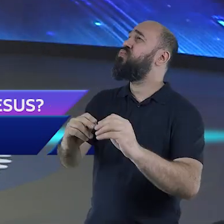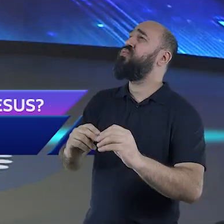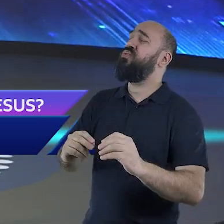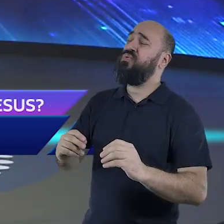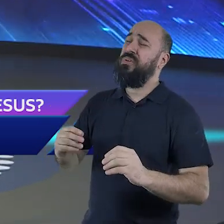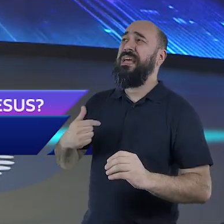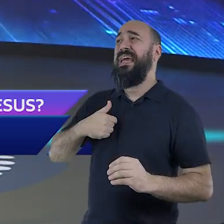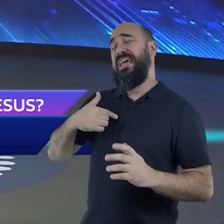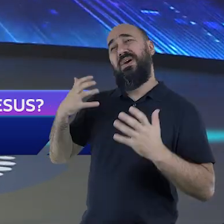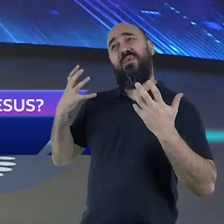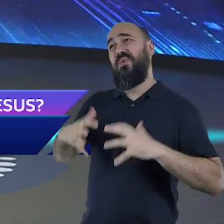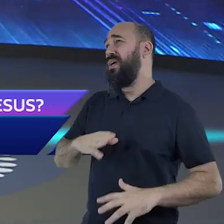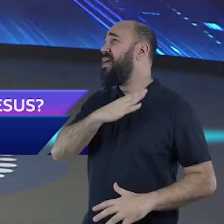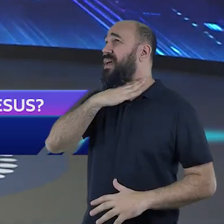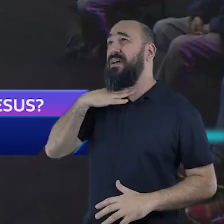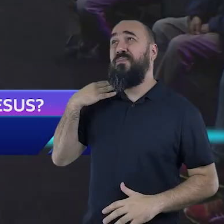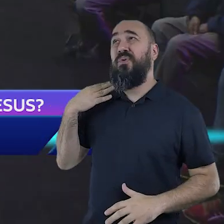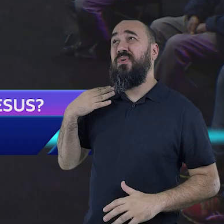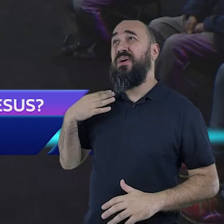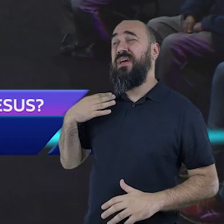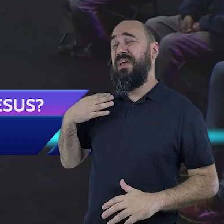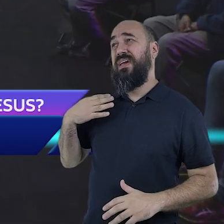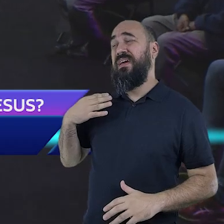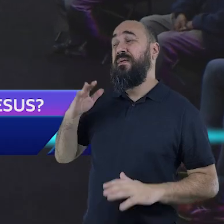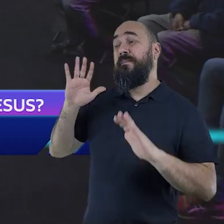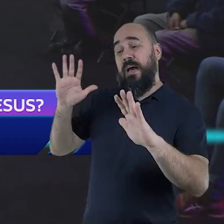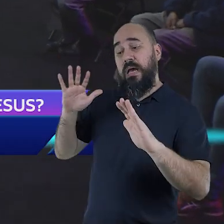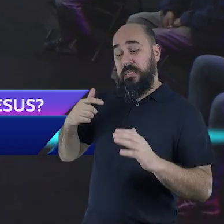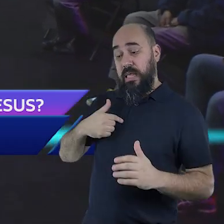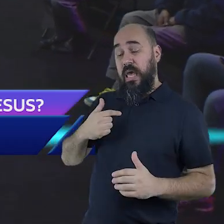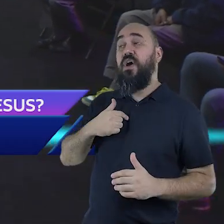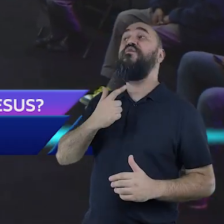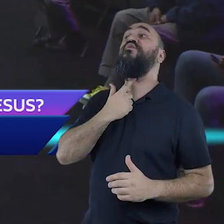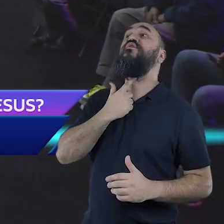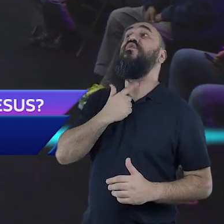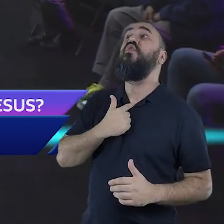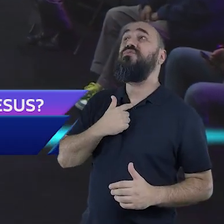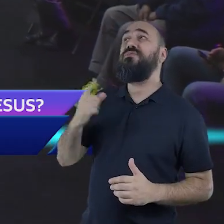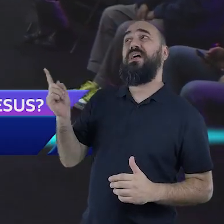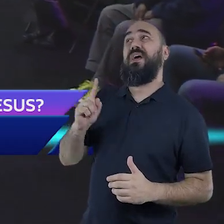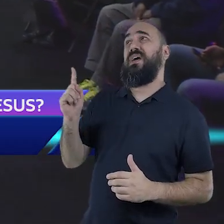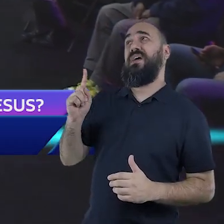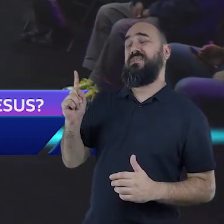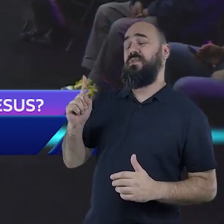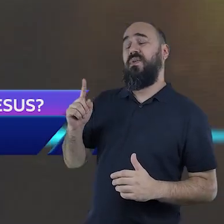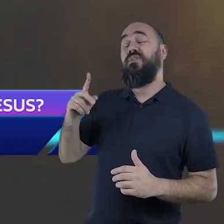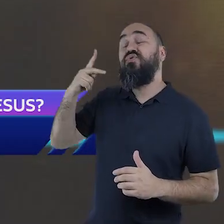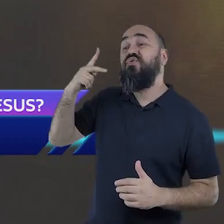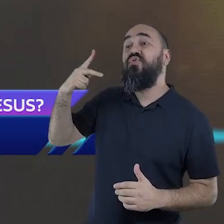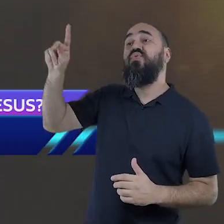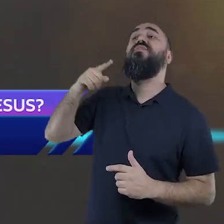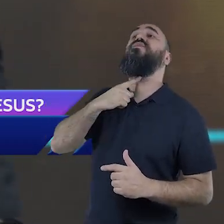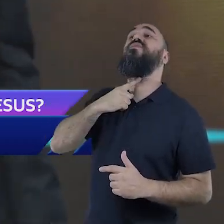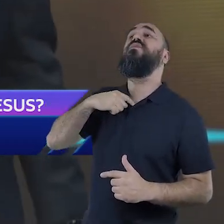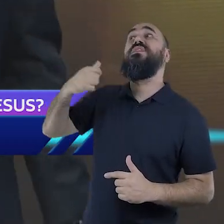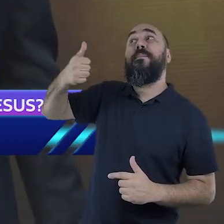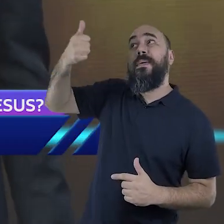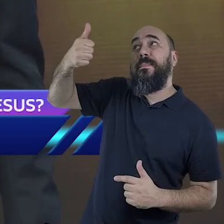Passa de mim este cálice. Contudo, não seja o que eu quero e sim o que tu queres.